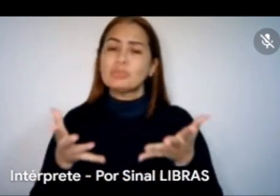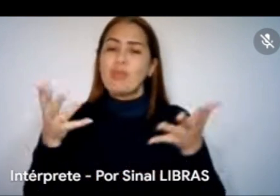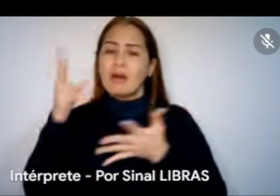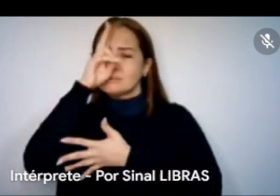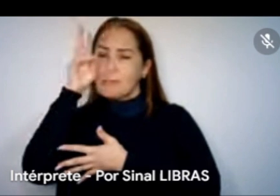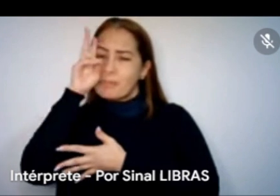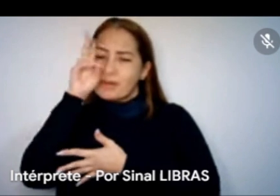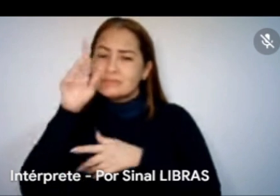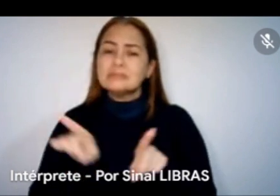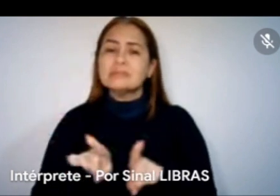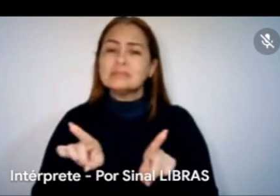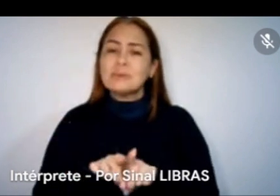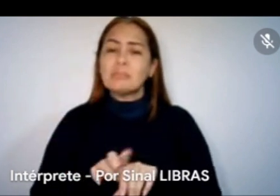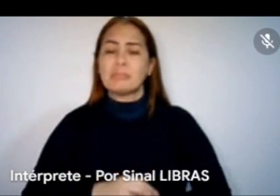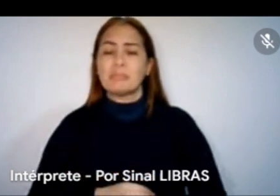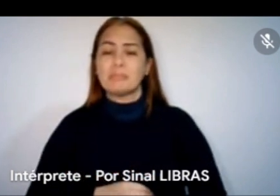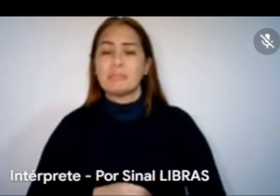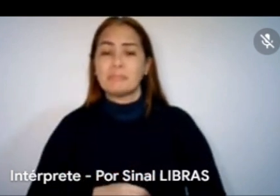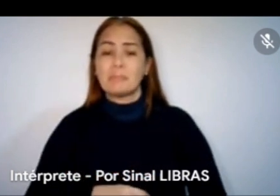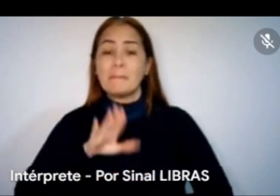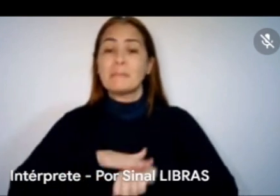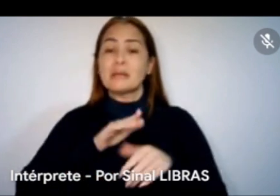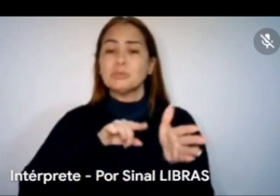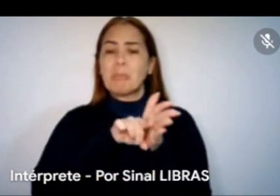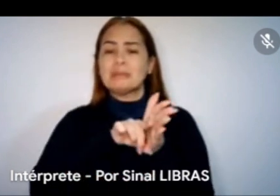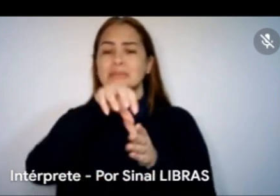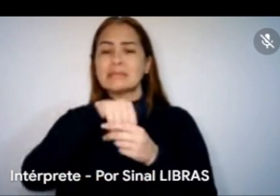de pesquisa no âmbito da música. É isso, obrigado.